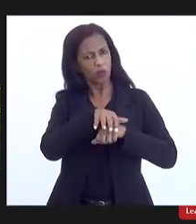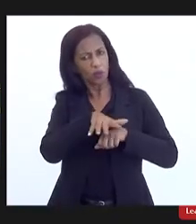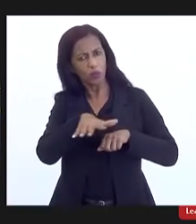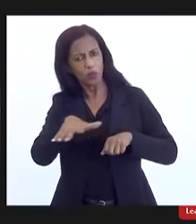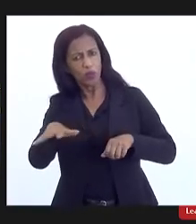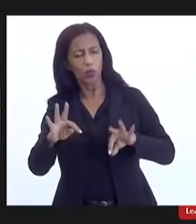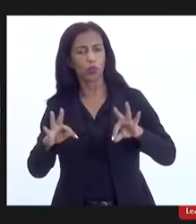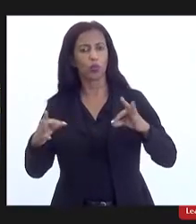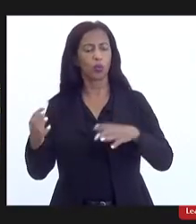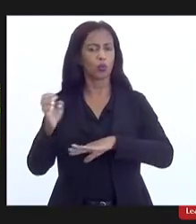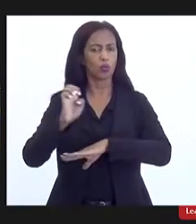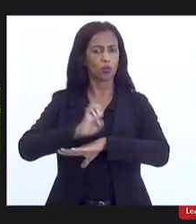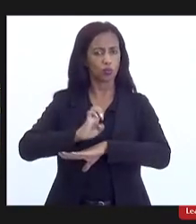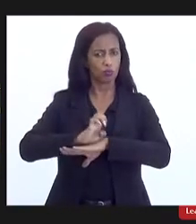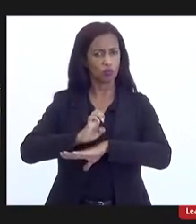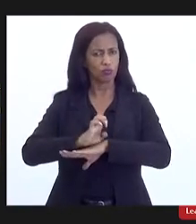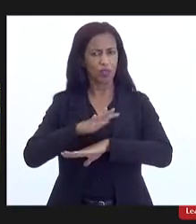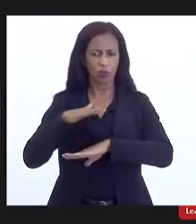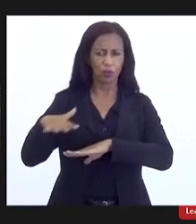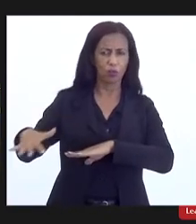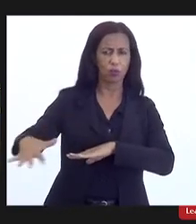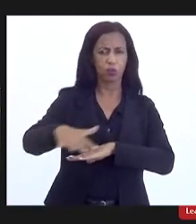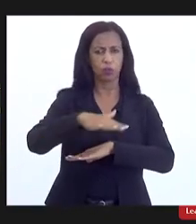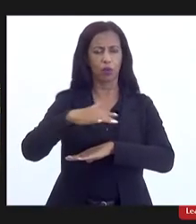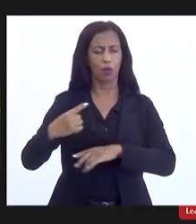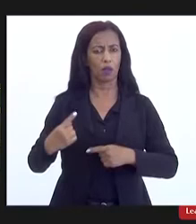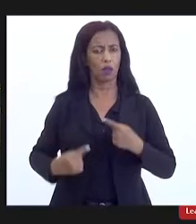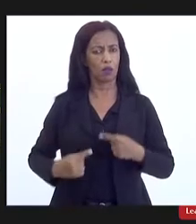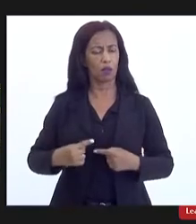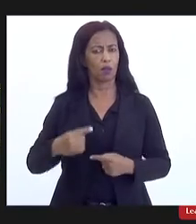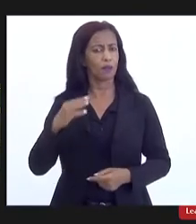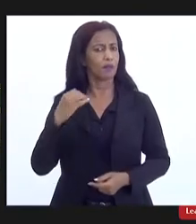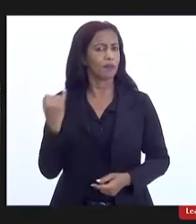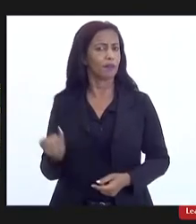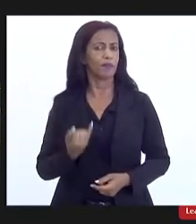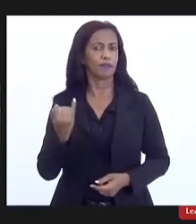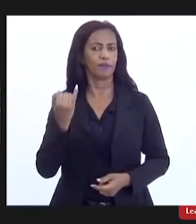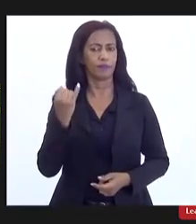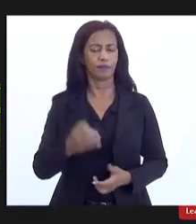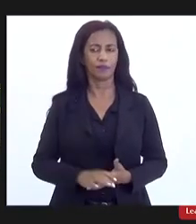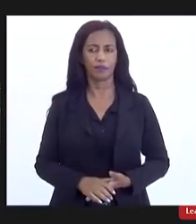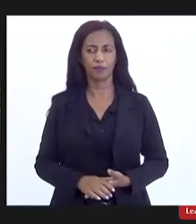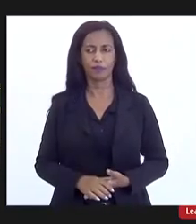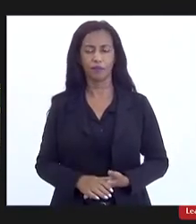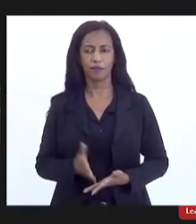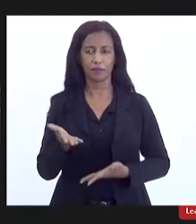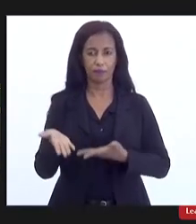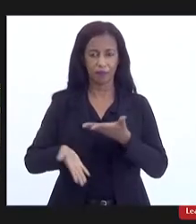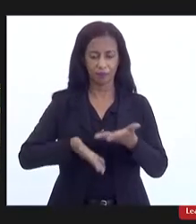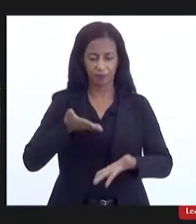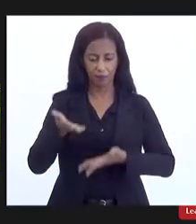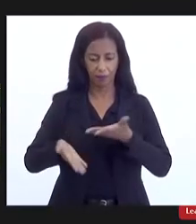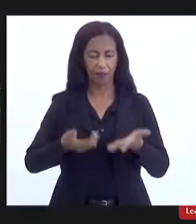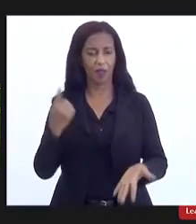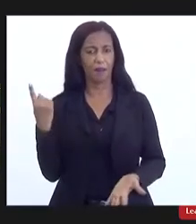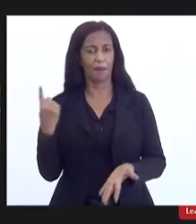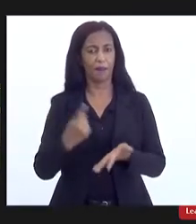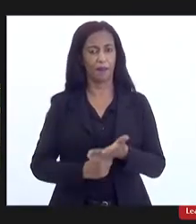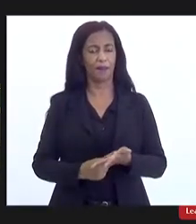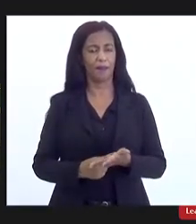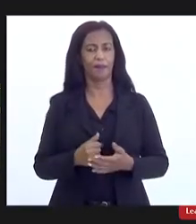o estado do Rio de Janeiro esse debate é fundamental. Tratar do marco